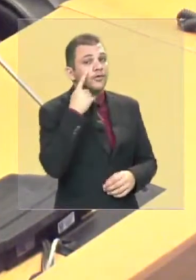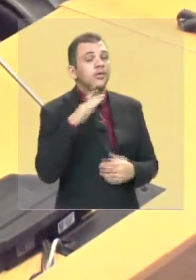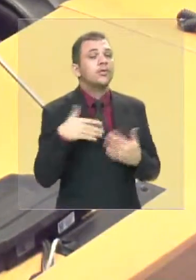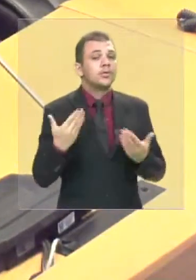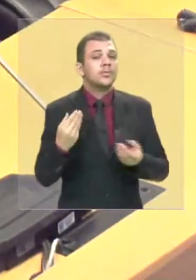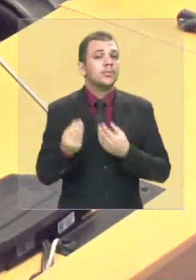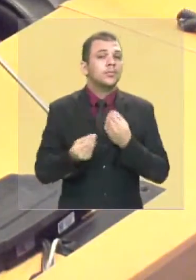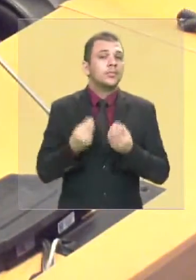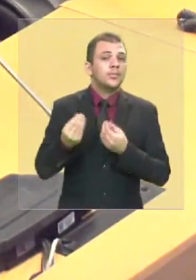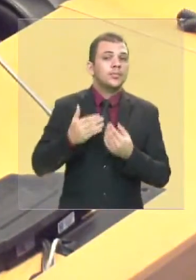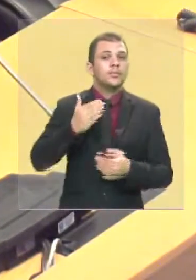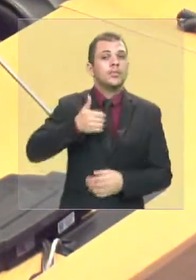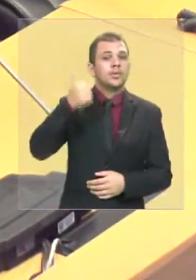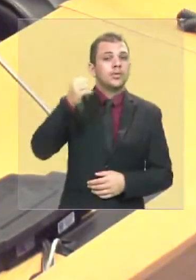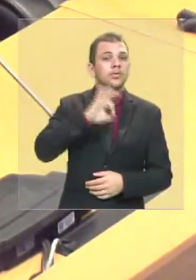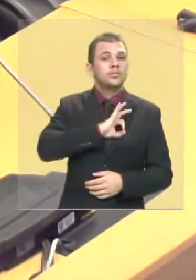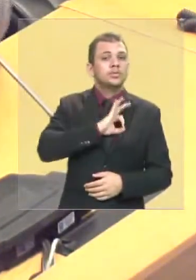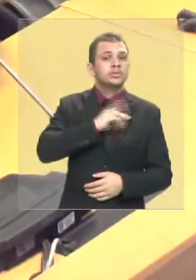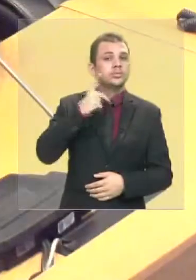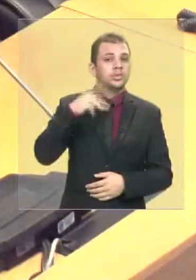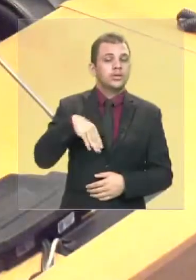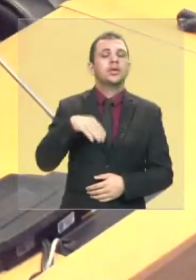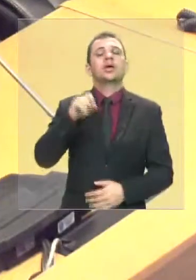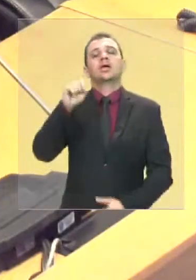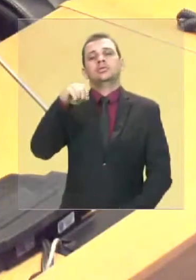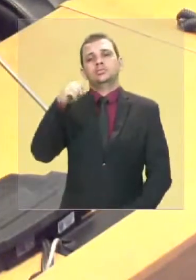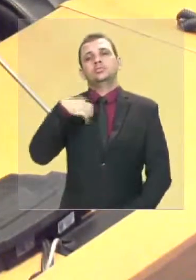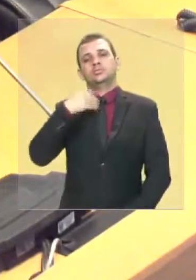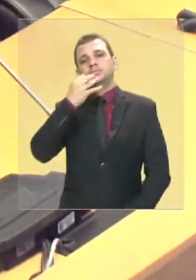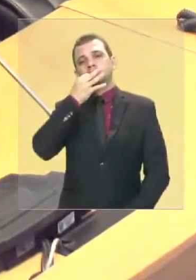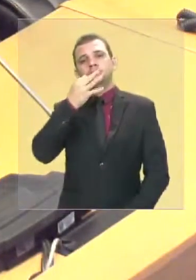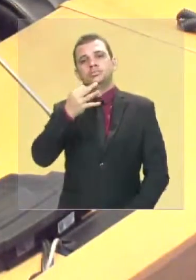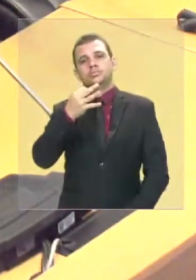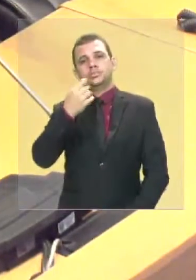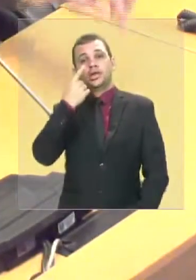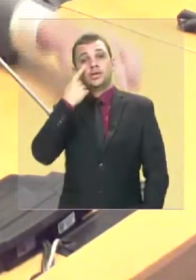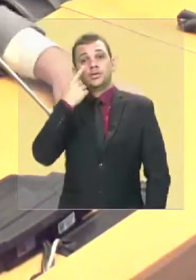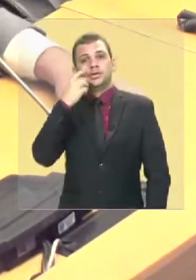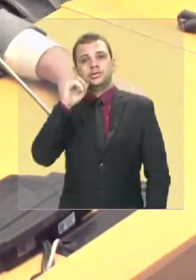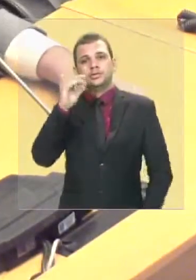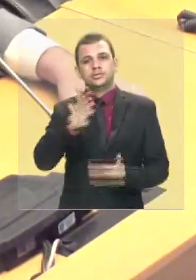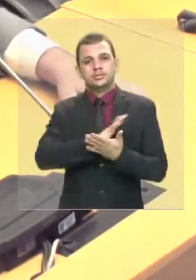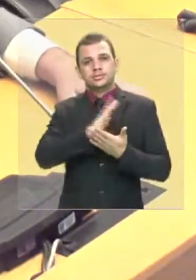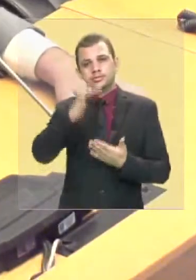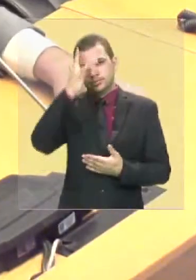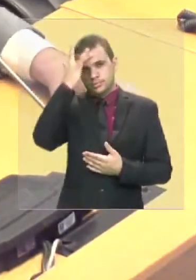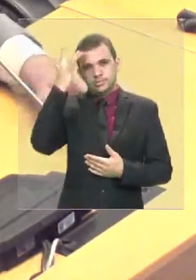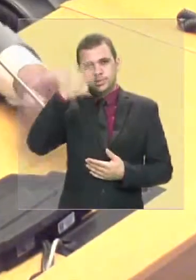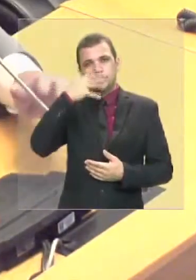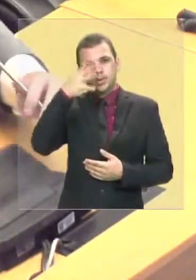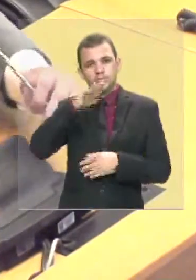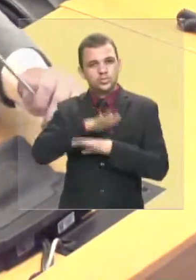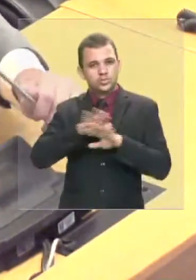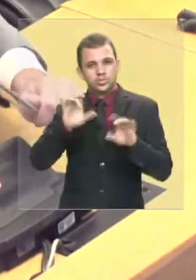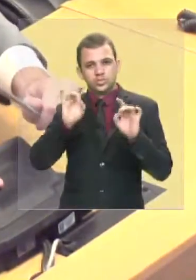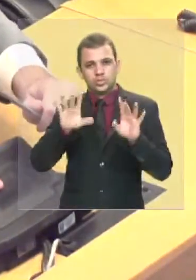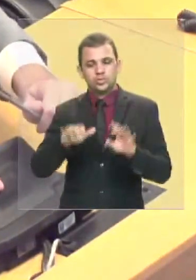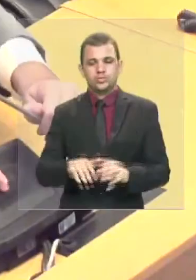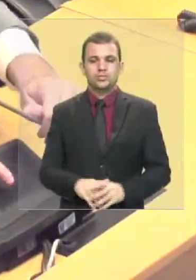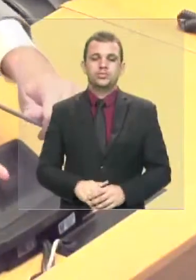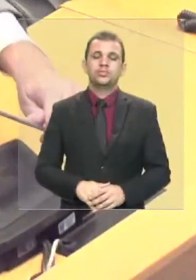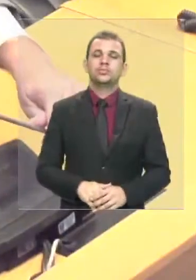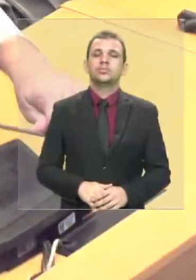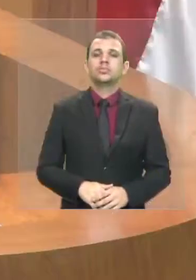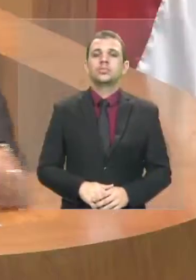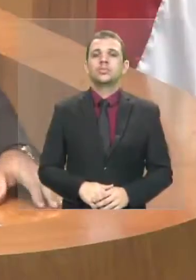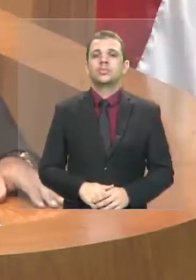da polícia militar é que eu vou manifestar para saber se não usaram a tribuna só para fazer política aqui nesta casa. Muito obrigado. Verdade, deputado